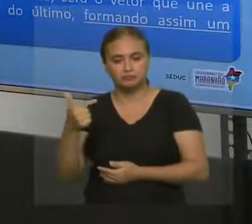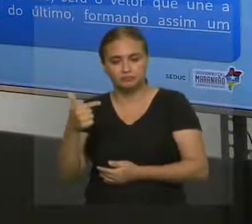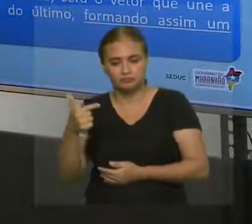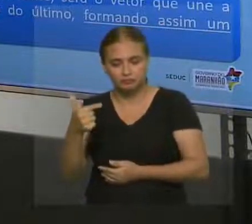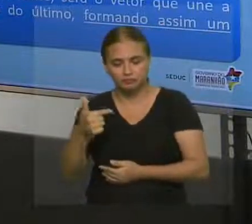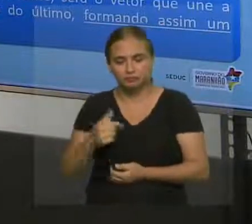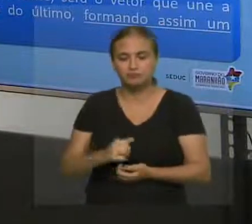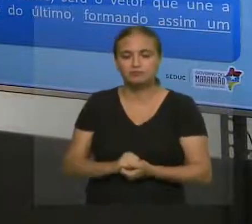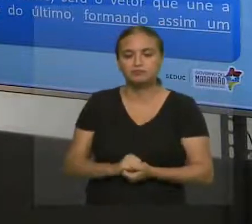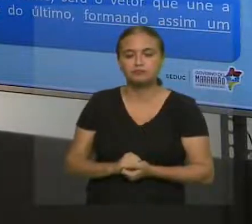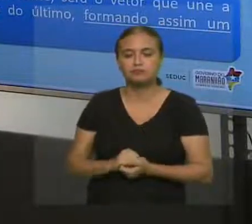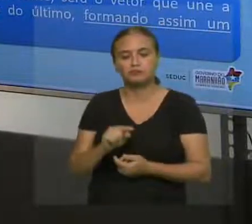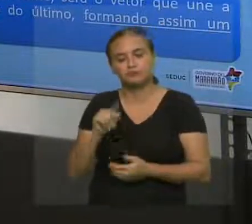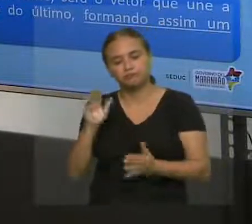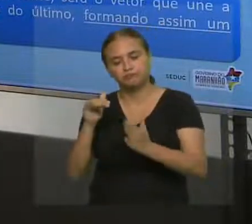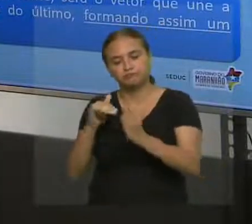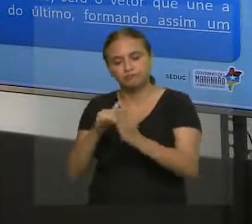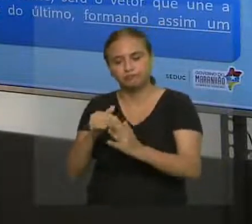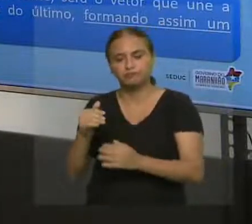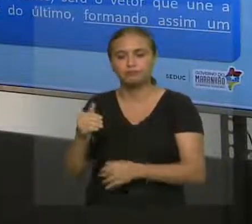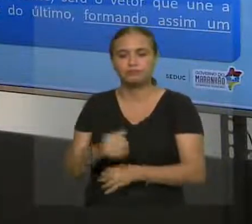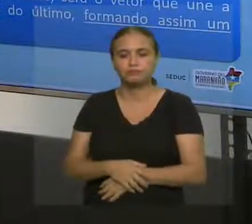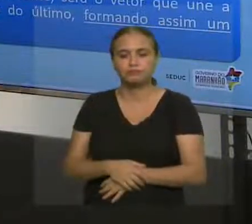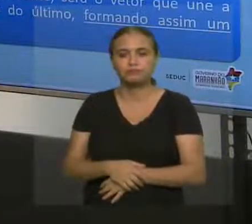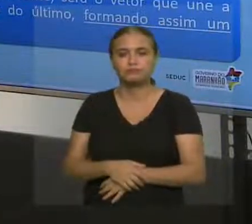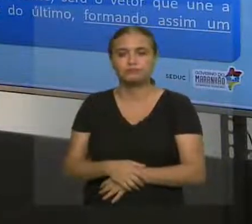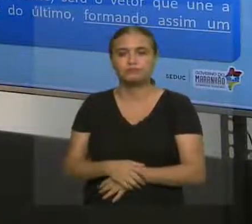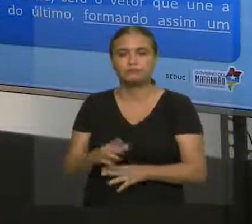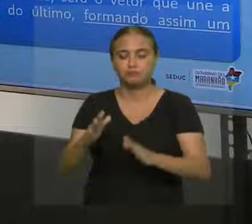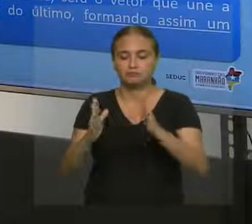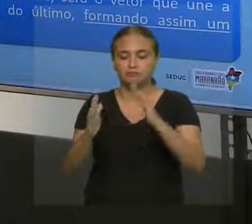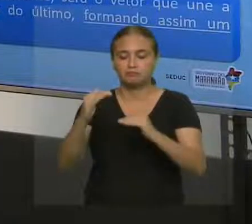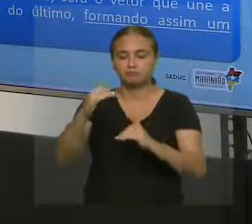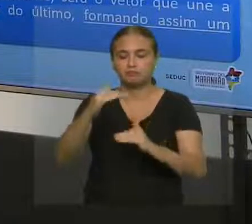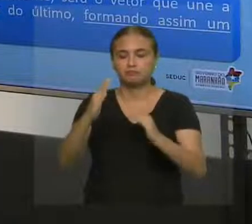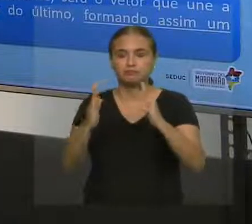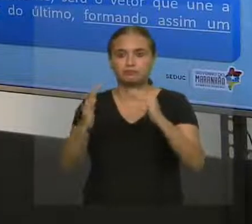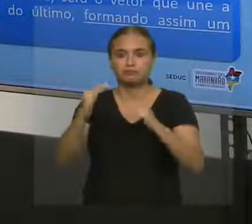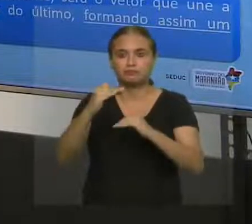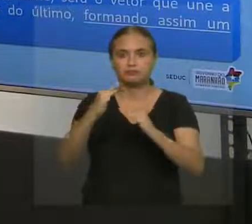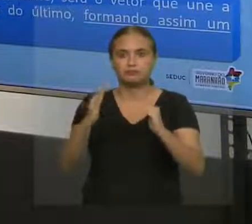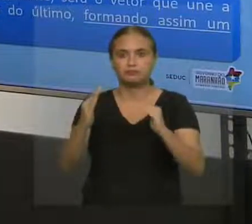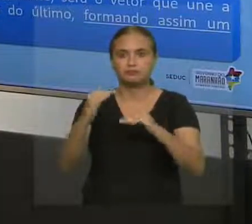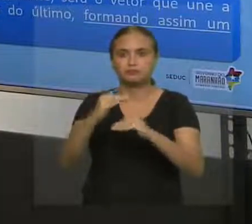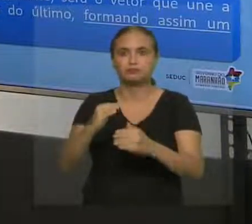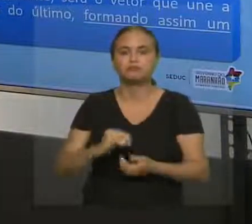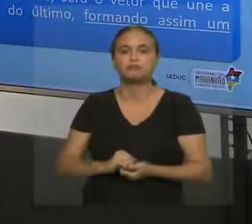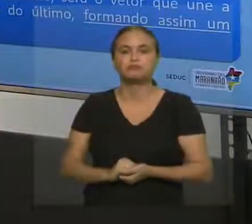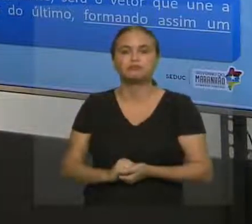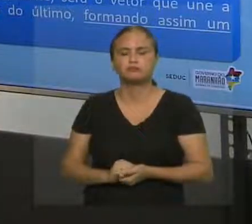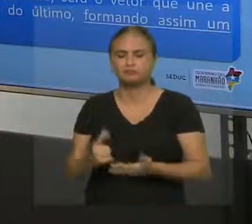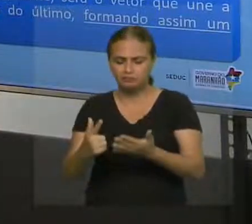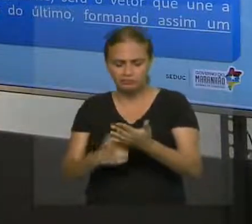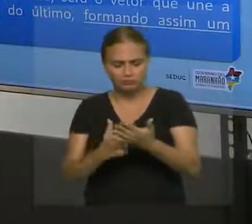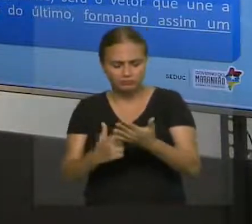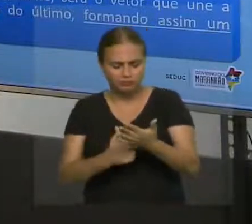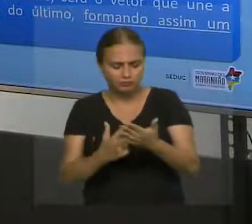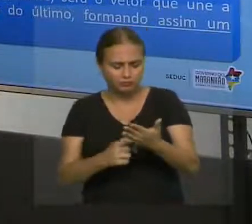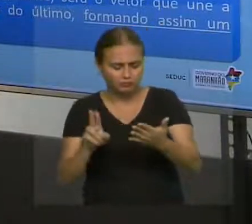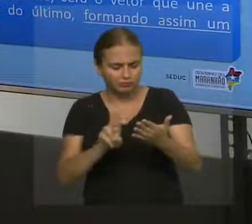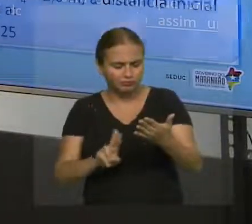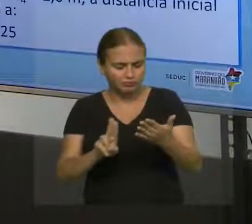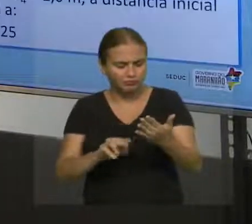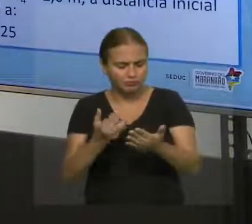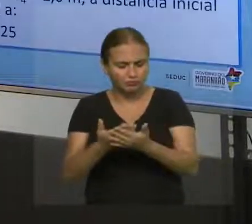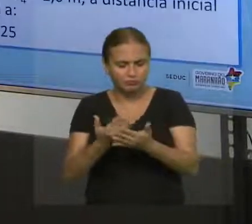extremidade do último. assim formando o que a gente chama de polígono, fechando um polígono. Você pode encontrar no livro também com o método da poligonal.